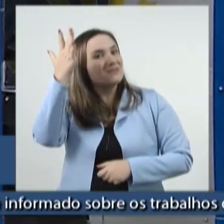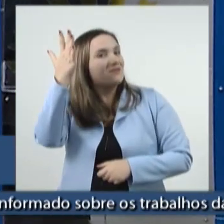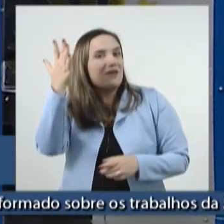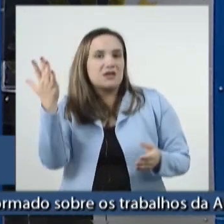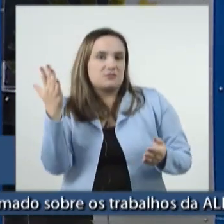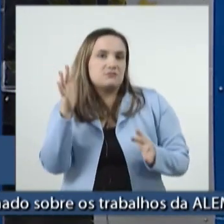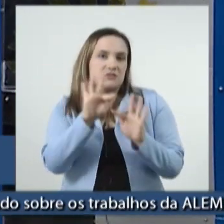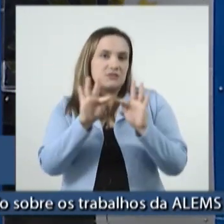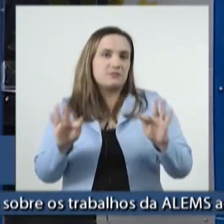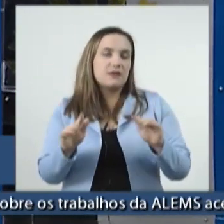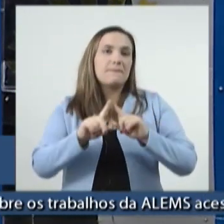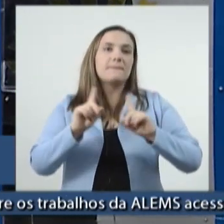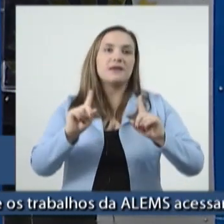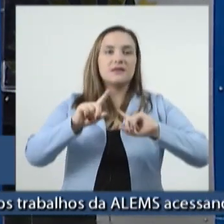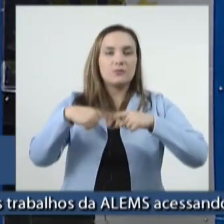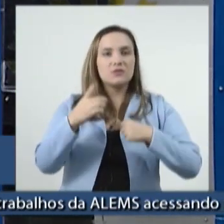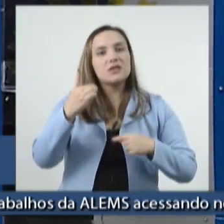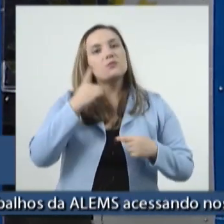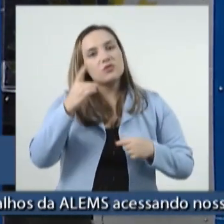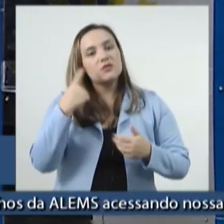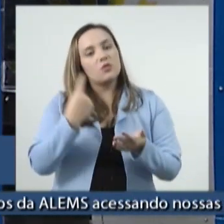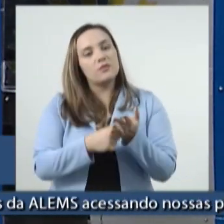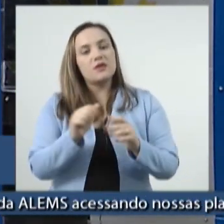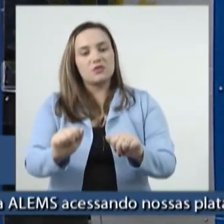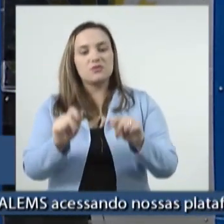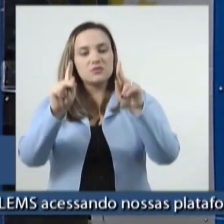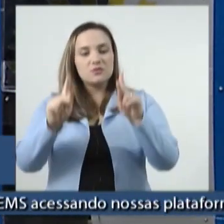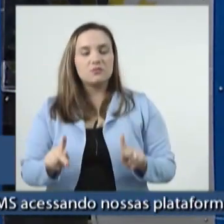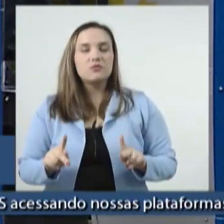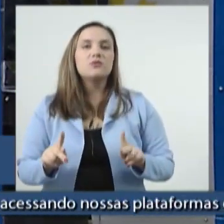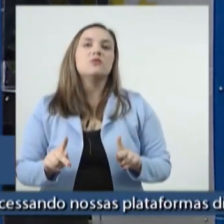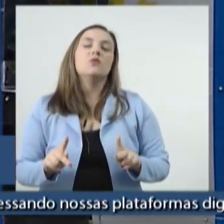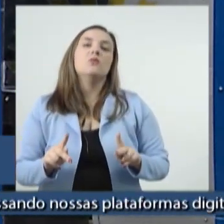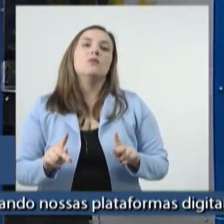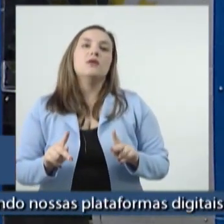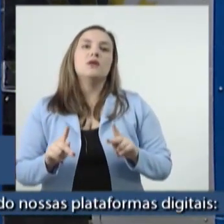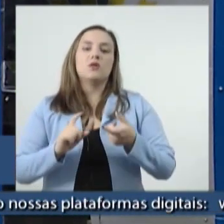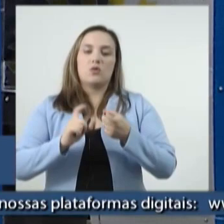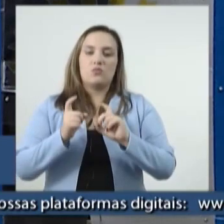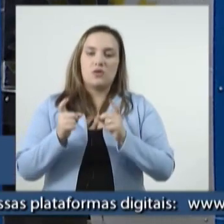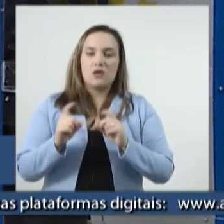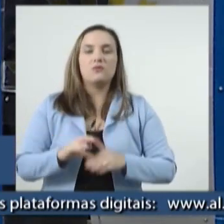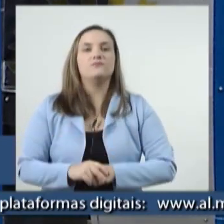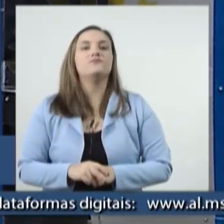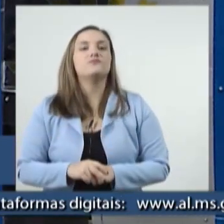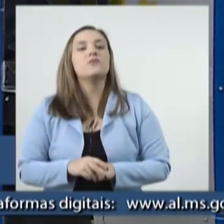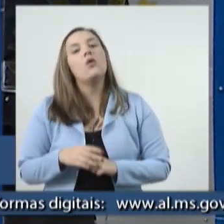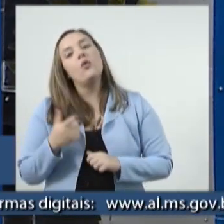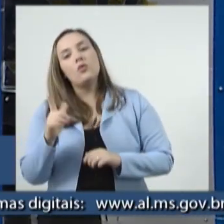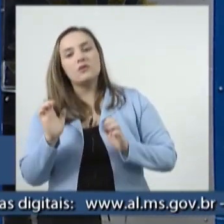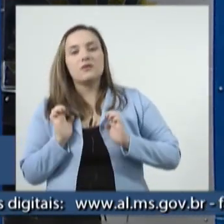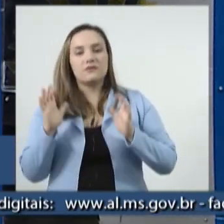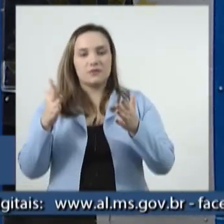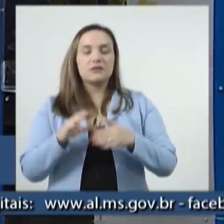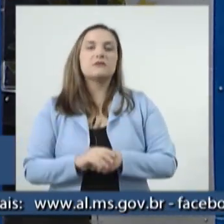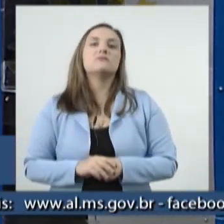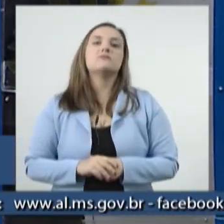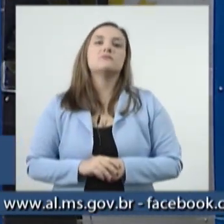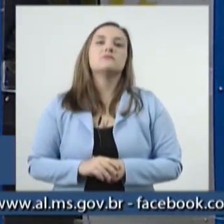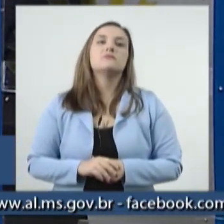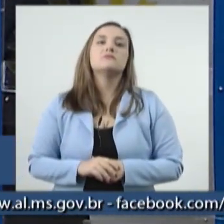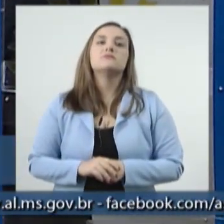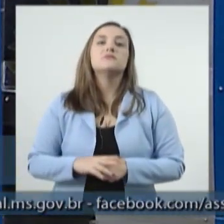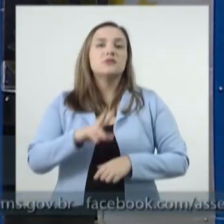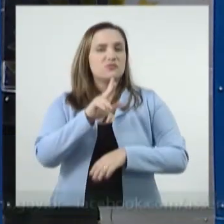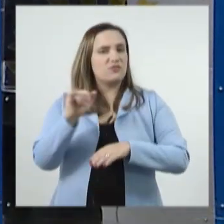mas os deputados começam a agendar também audiências públicas, reuniões de frentes parlamentares, outros eventos também, que sempre são